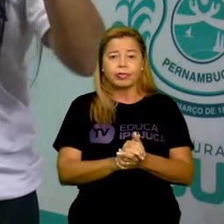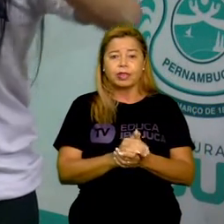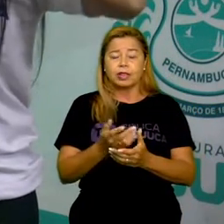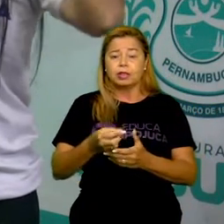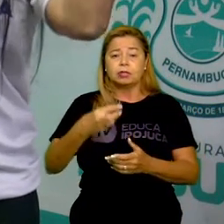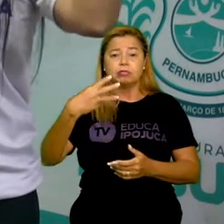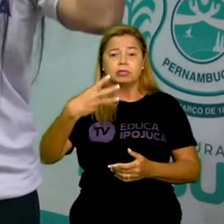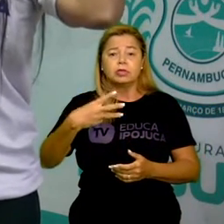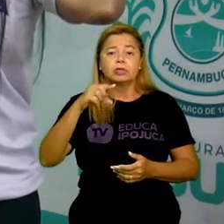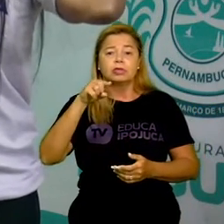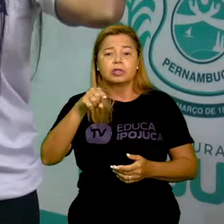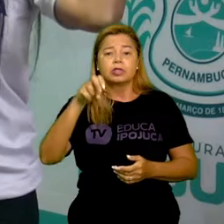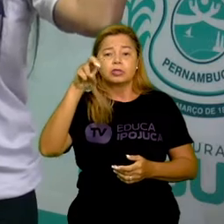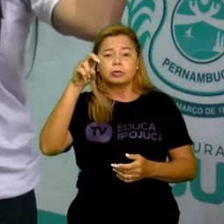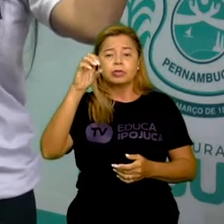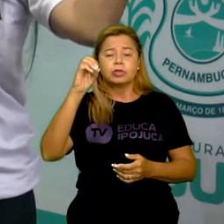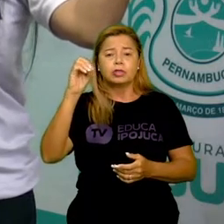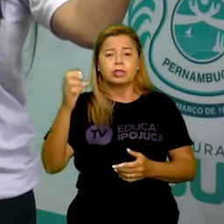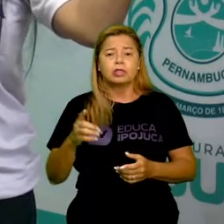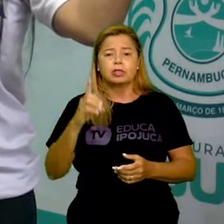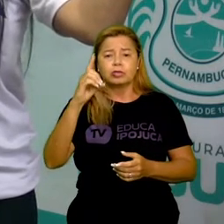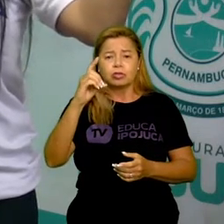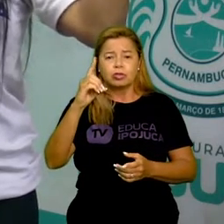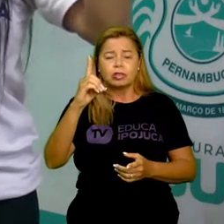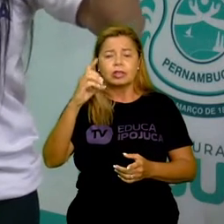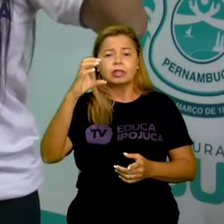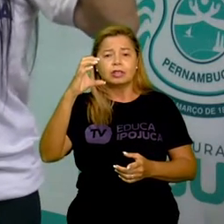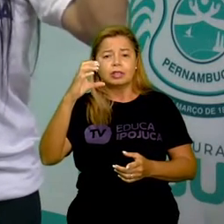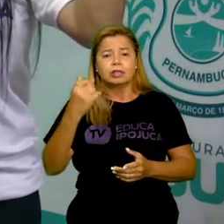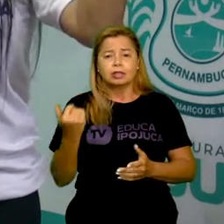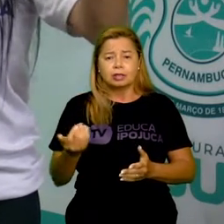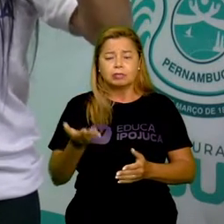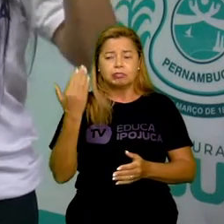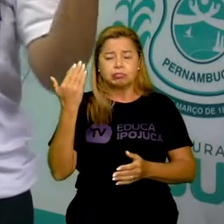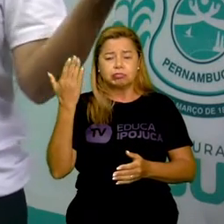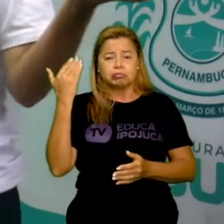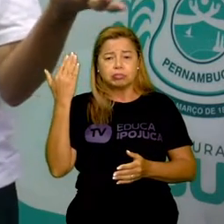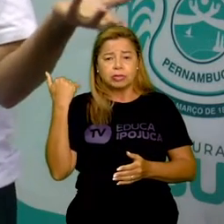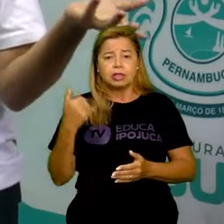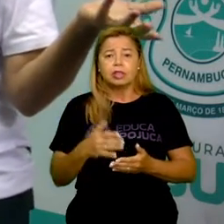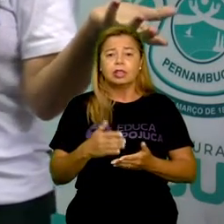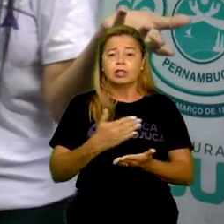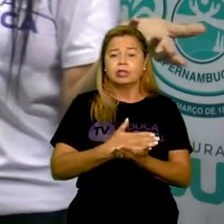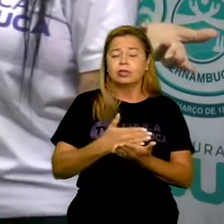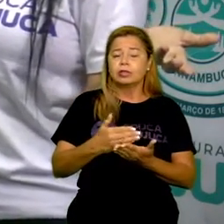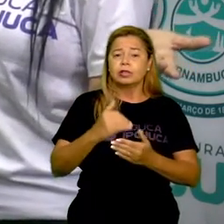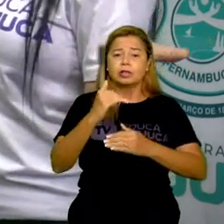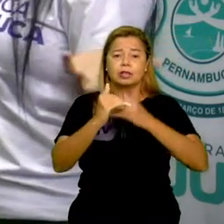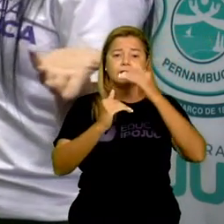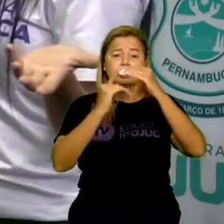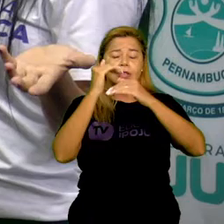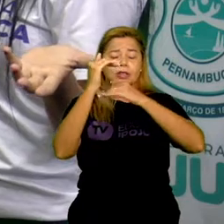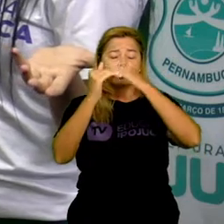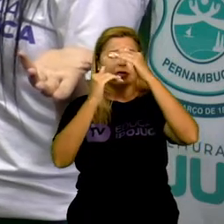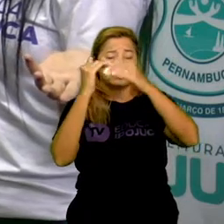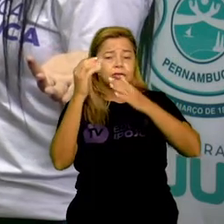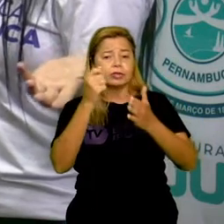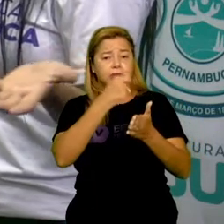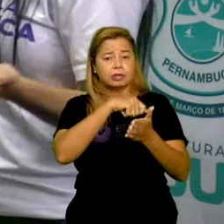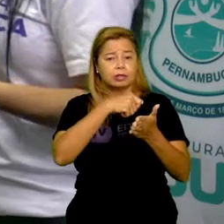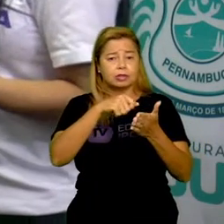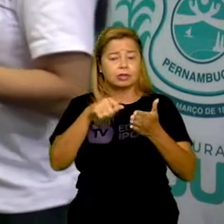.500 antes de Cristo, já começaram a desenvolver o processo de escrita.